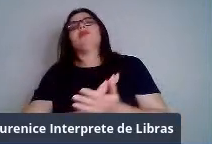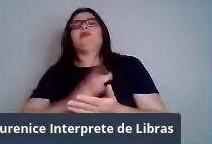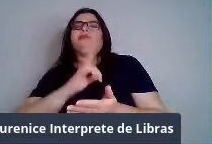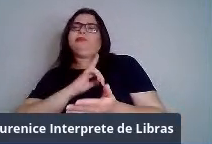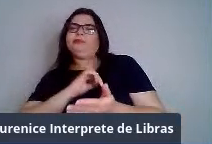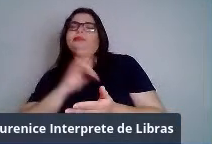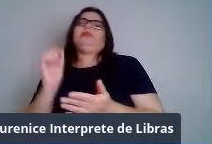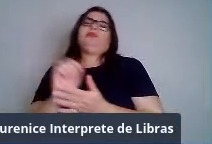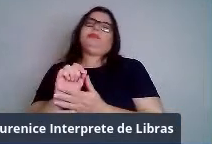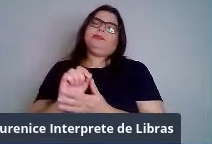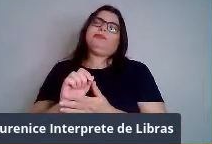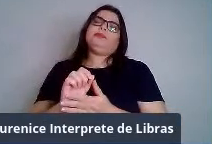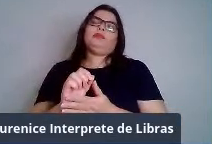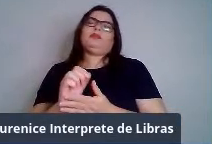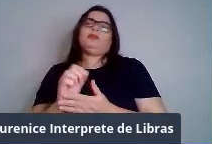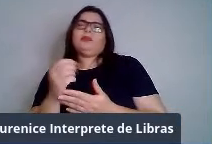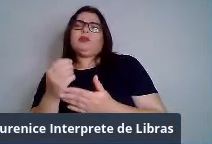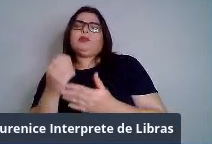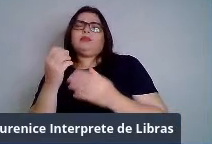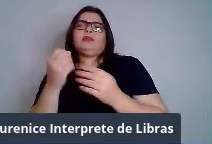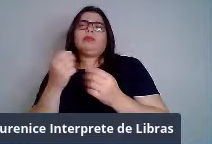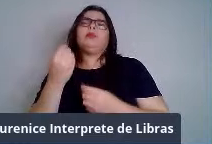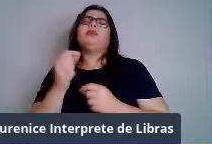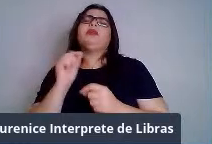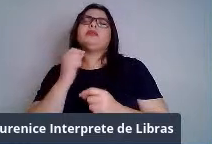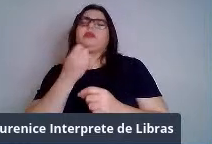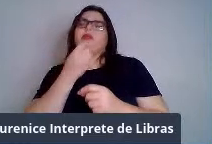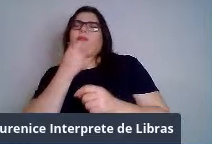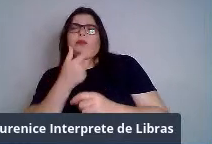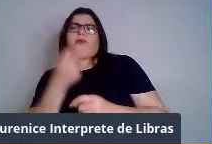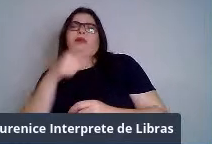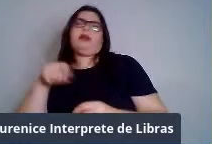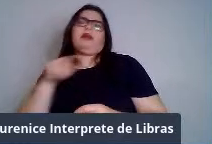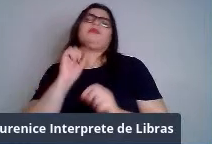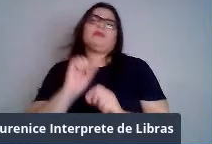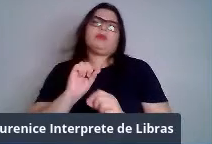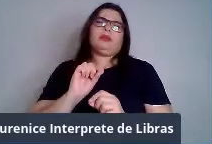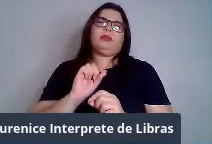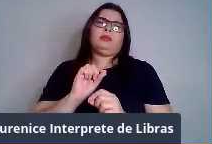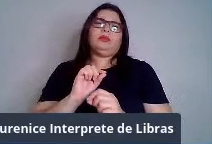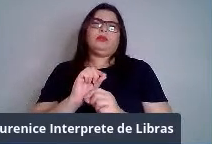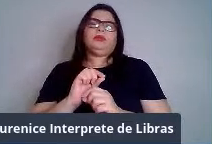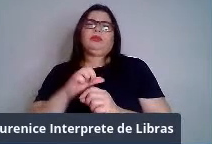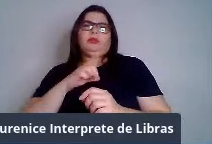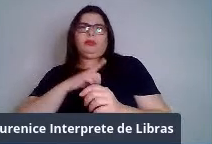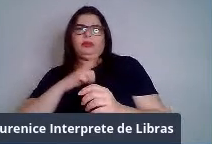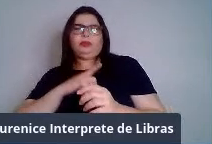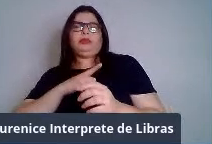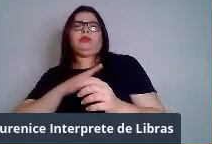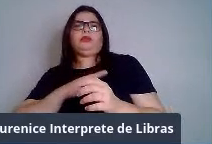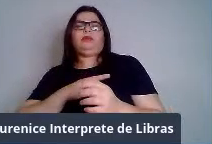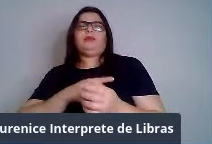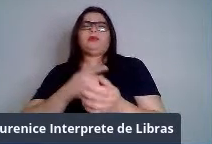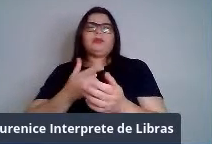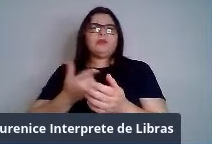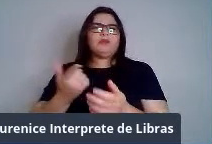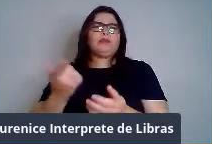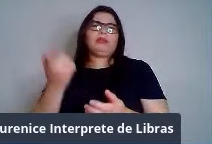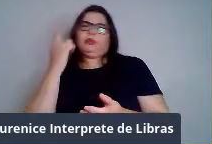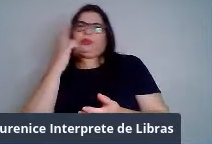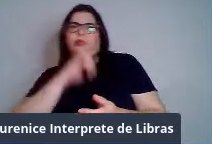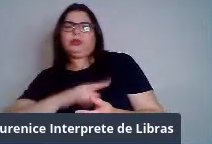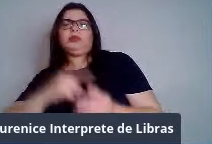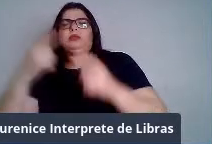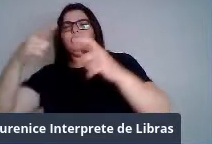benefícios. Quais seriam os benefícios da territorialidade? Por exemplo, acessar com prioridade determinados recursos. Por exemplo, os lugares